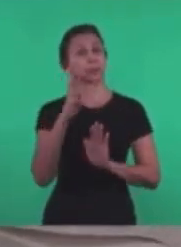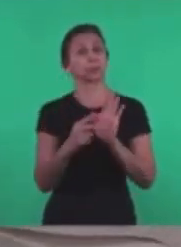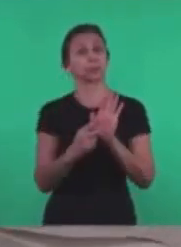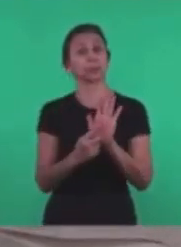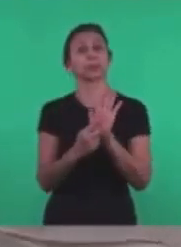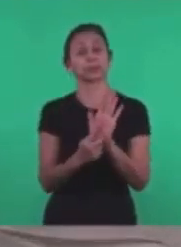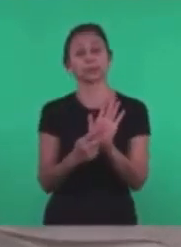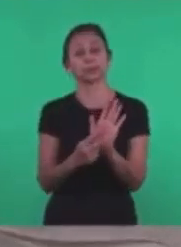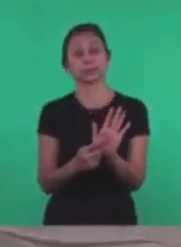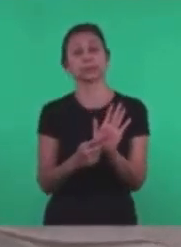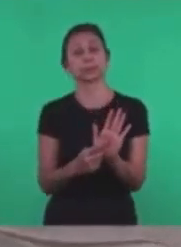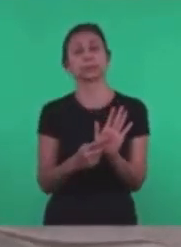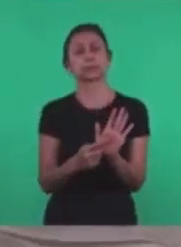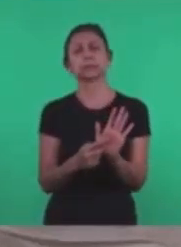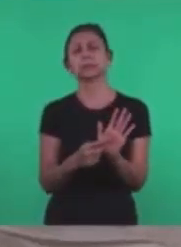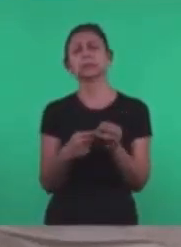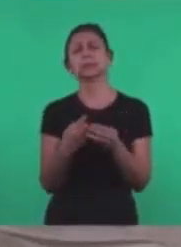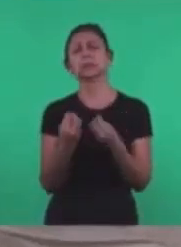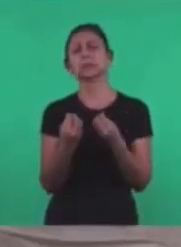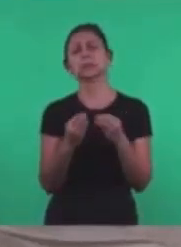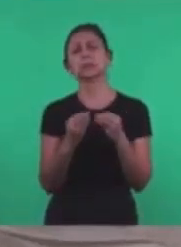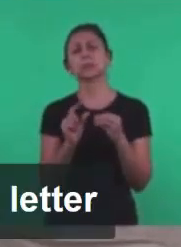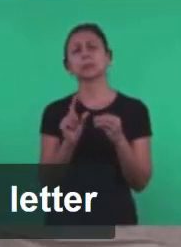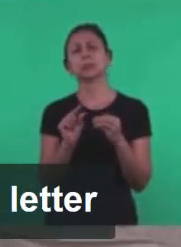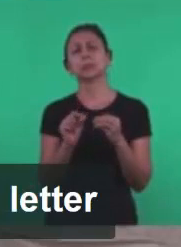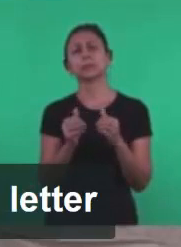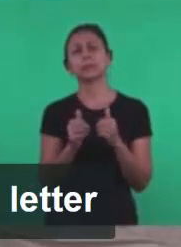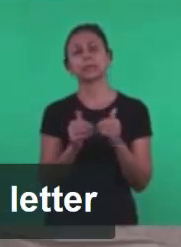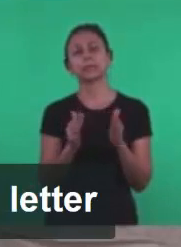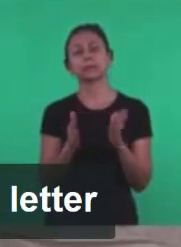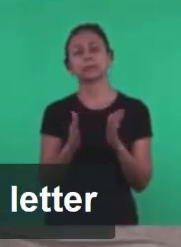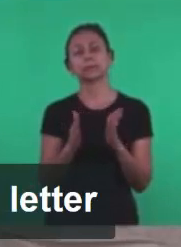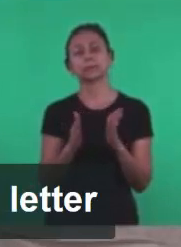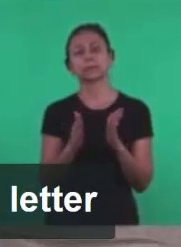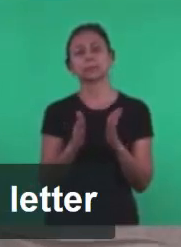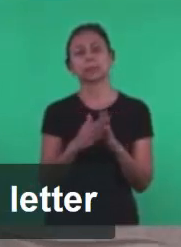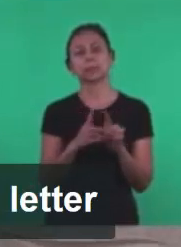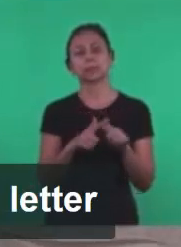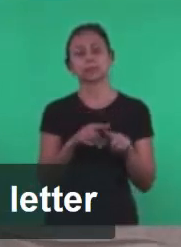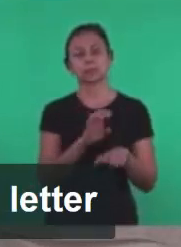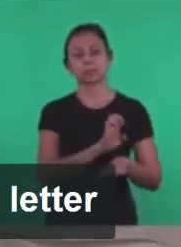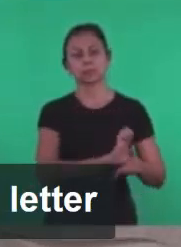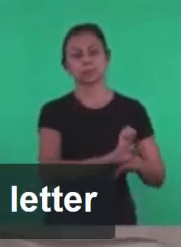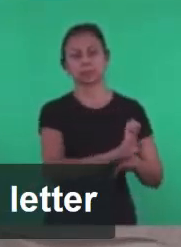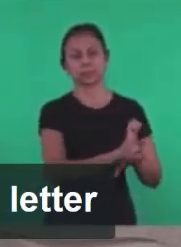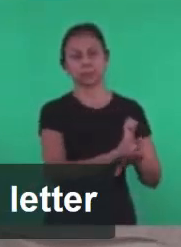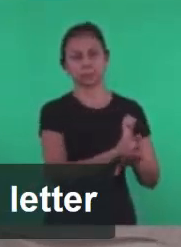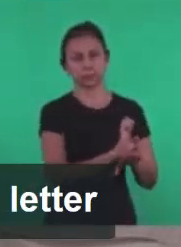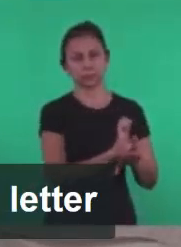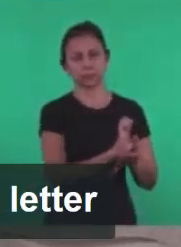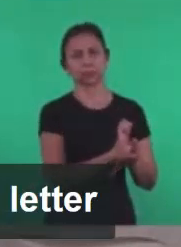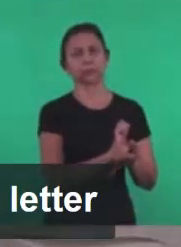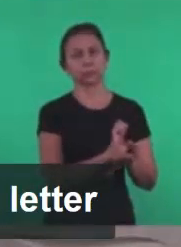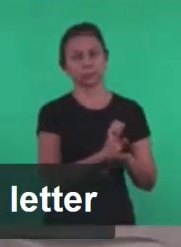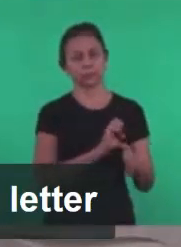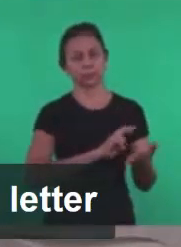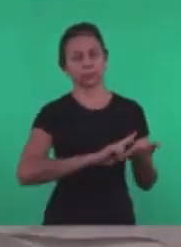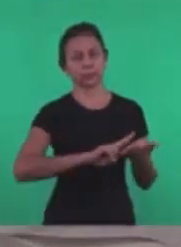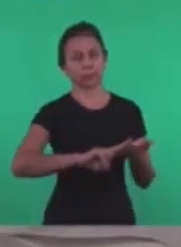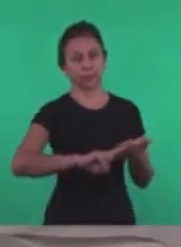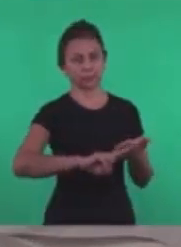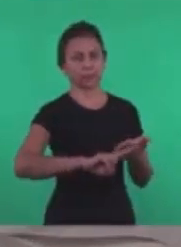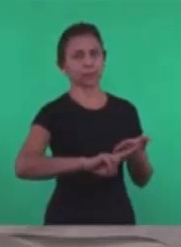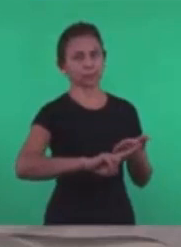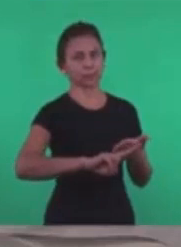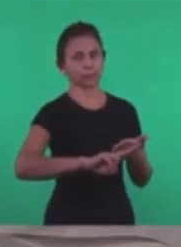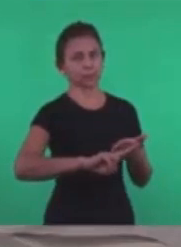aquilo Que vai dar início A igreja A igreja de Éfeso É a igreja ali A carta Éfeso É a carta